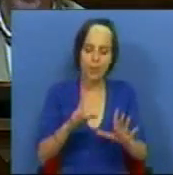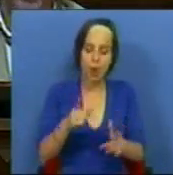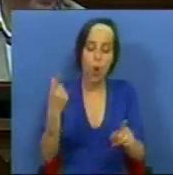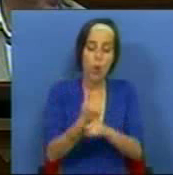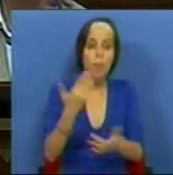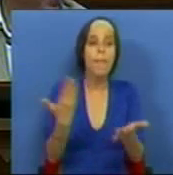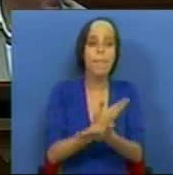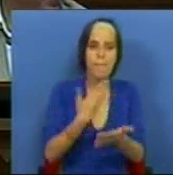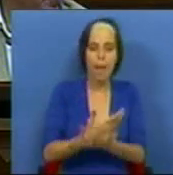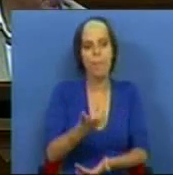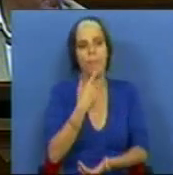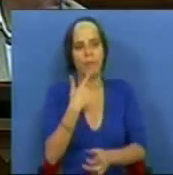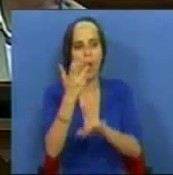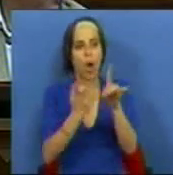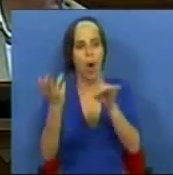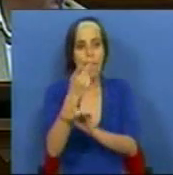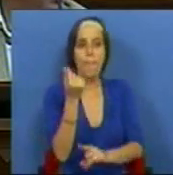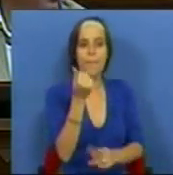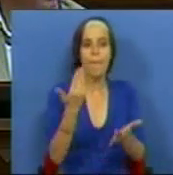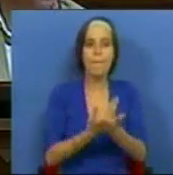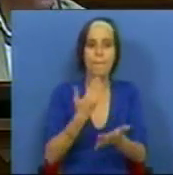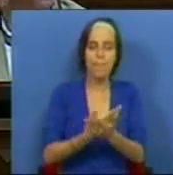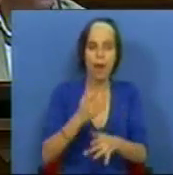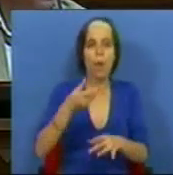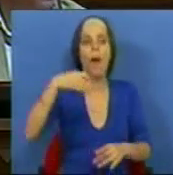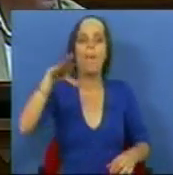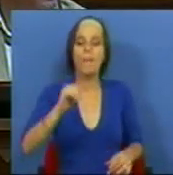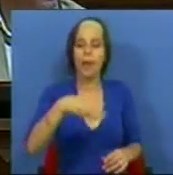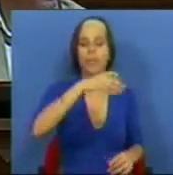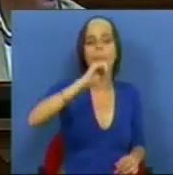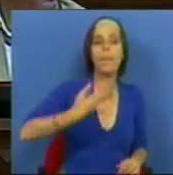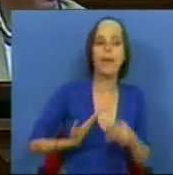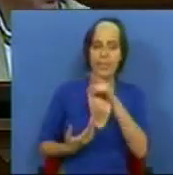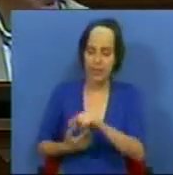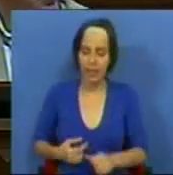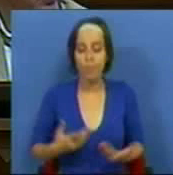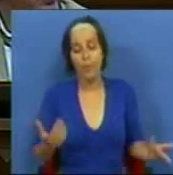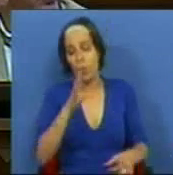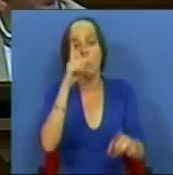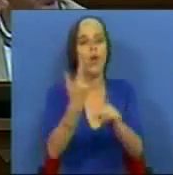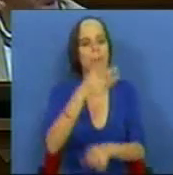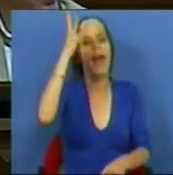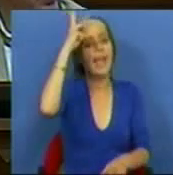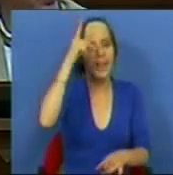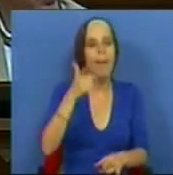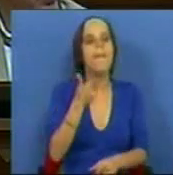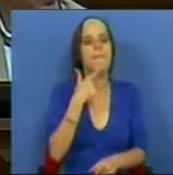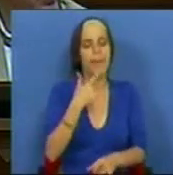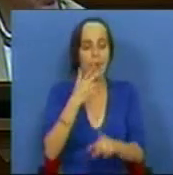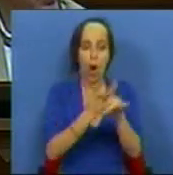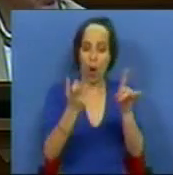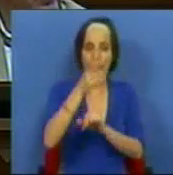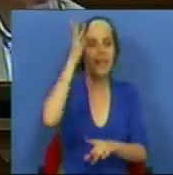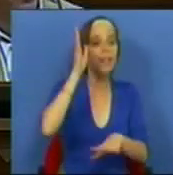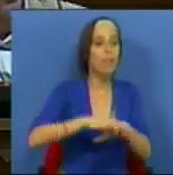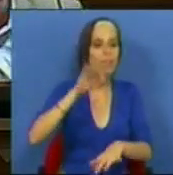comprarem pão, perceberão que o aumento do preço do pão se deve ao PS e ao PSD. Quando comprarem leite, perceberão que o aumento